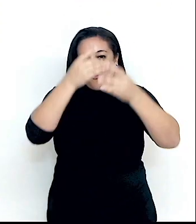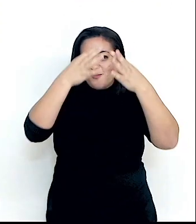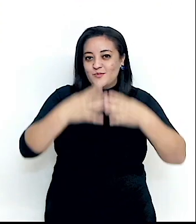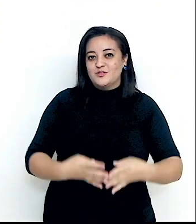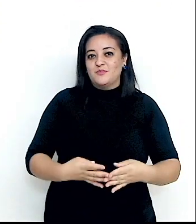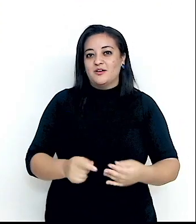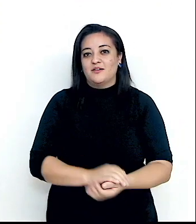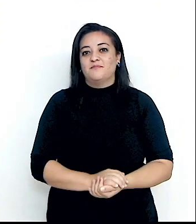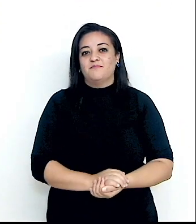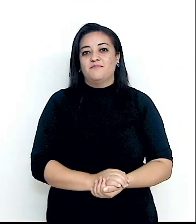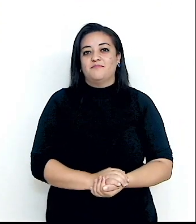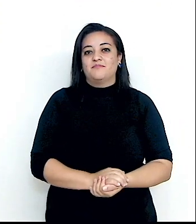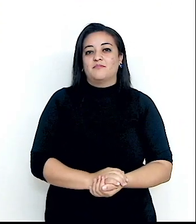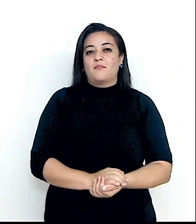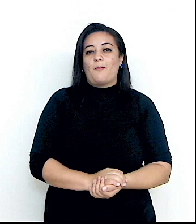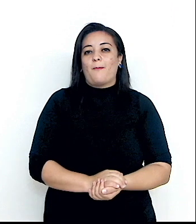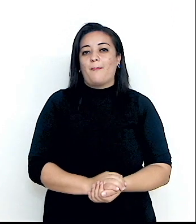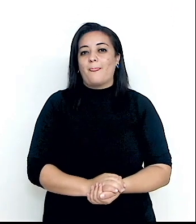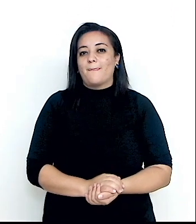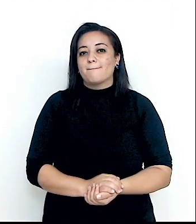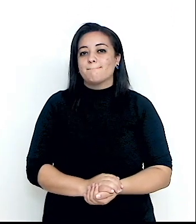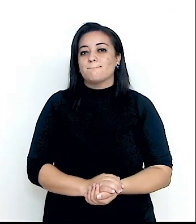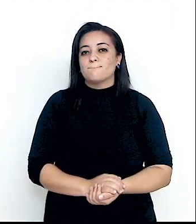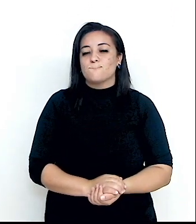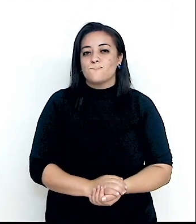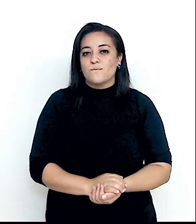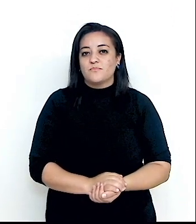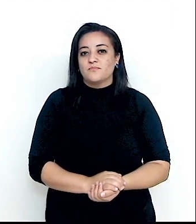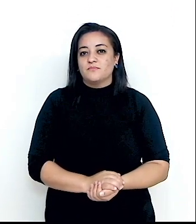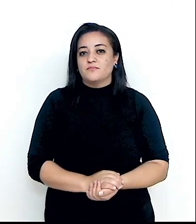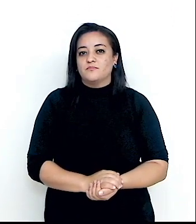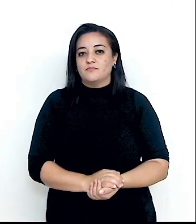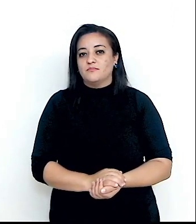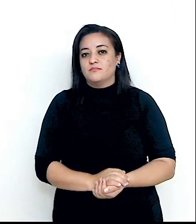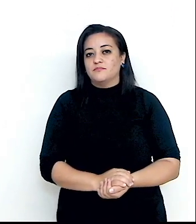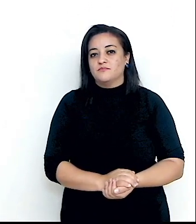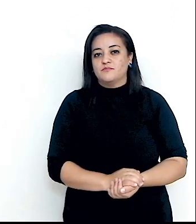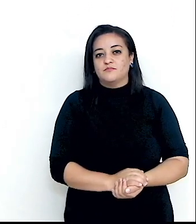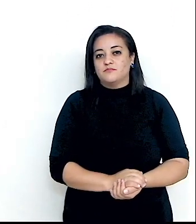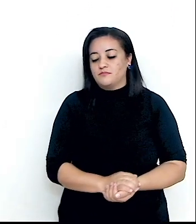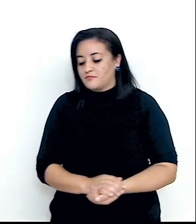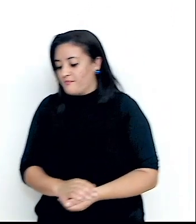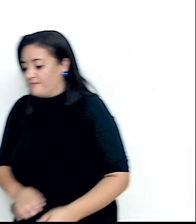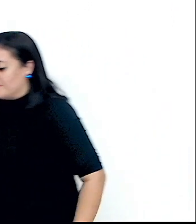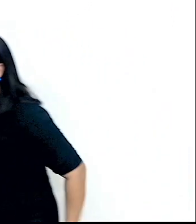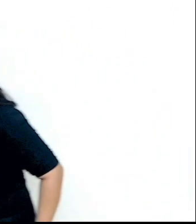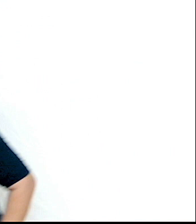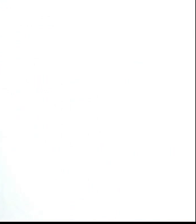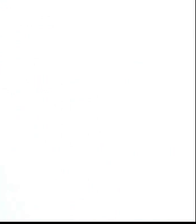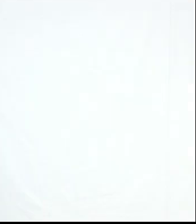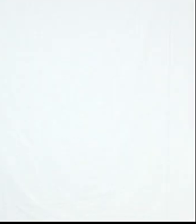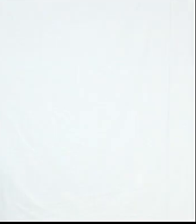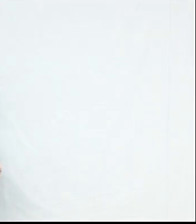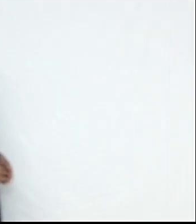embaixador Ronaldo Costa, o guru lá na Missão Permanente do Brasil junto às Nações